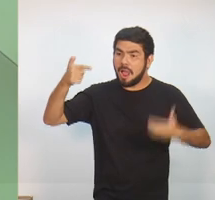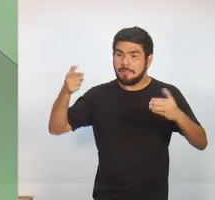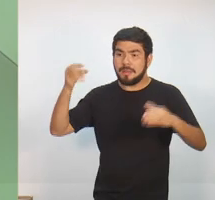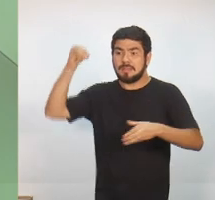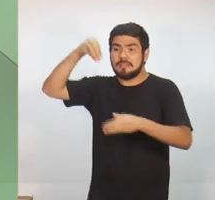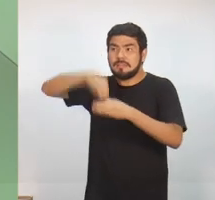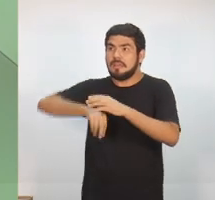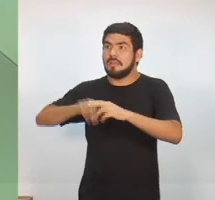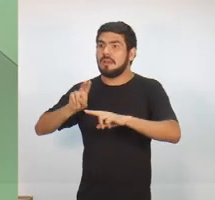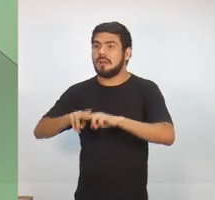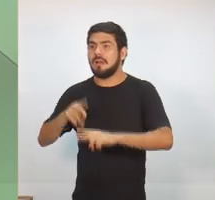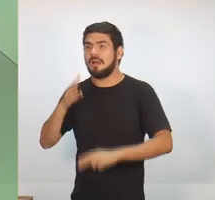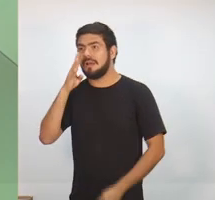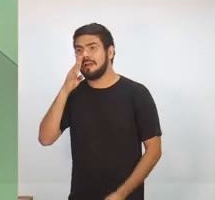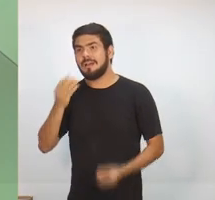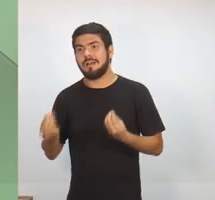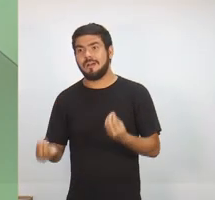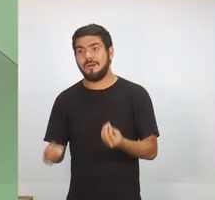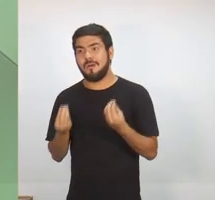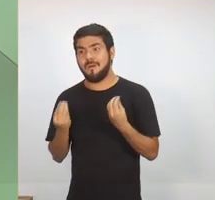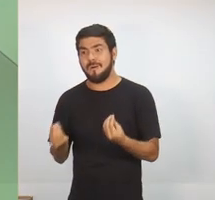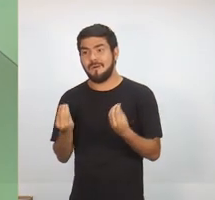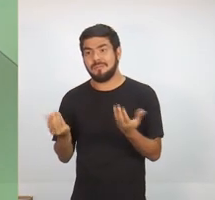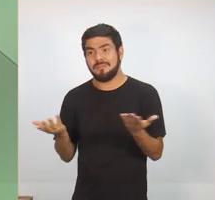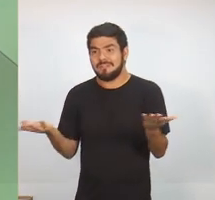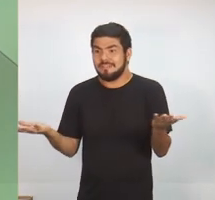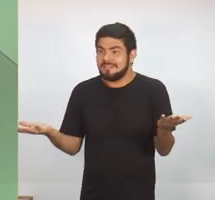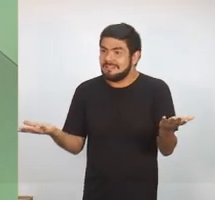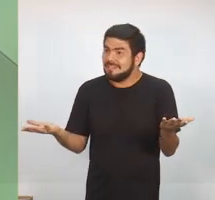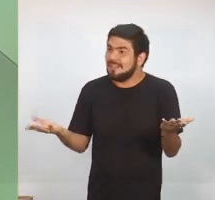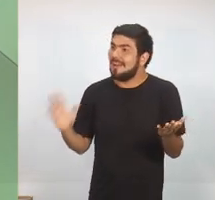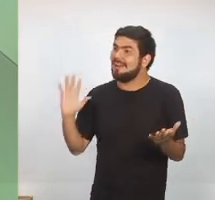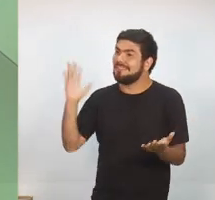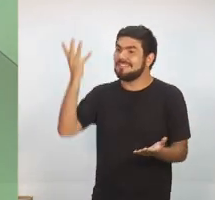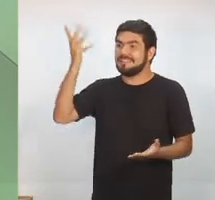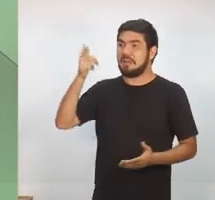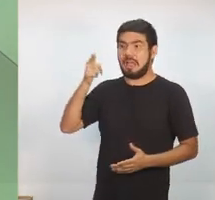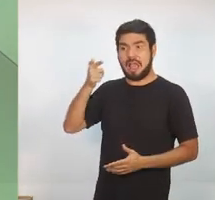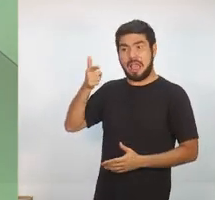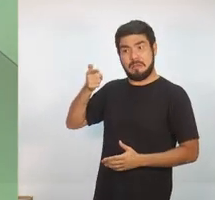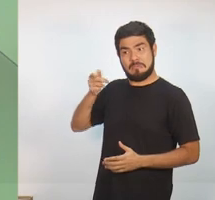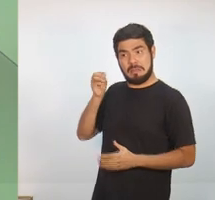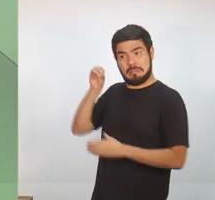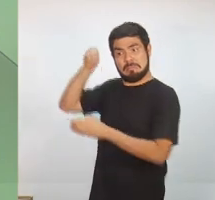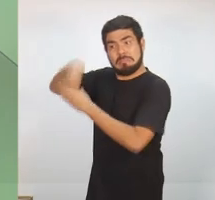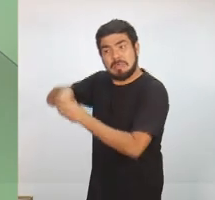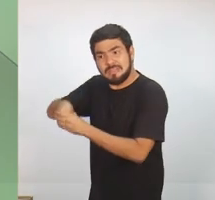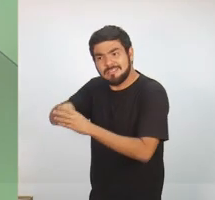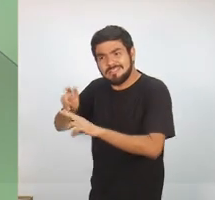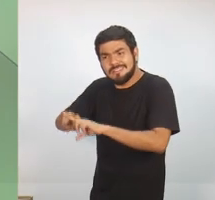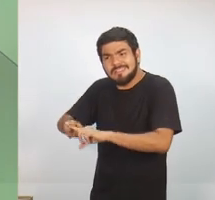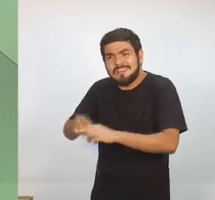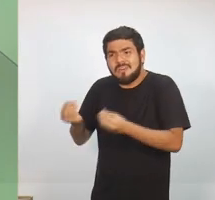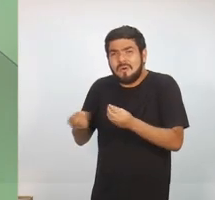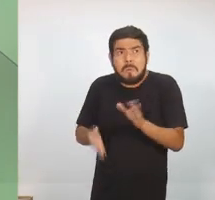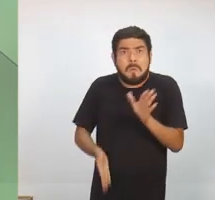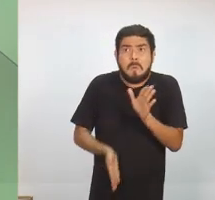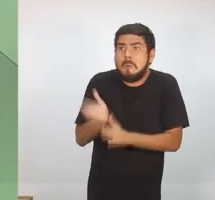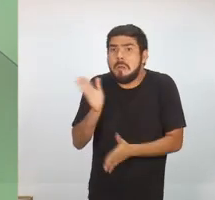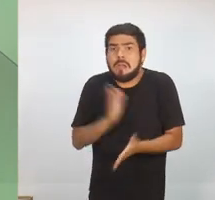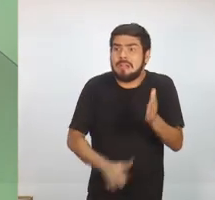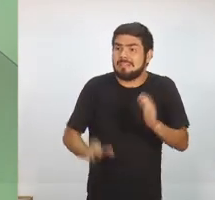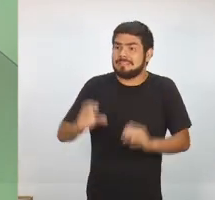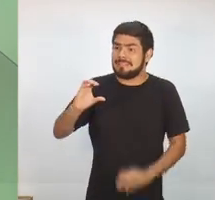no dia 1º de janeiro de 2017. Como é que têm acontecido as fugas lá no CDPM? No CDPM, inclusive,